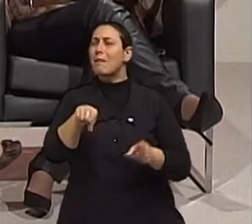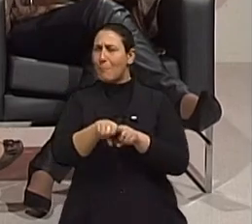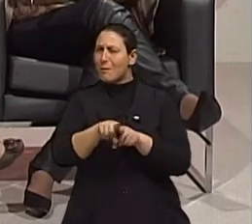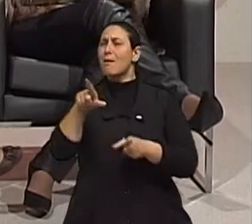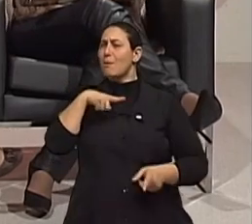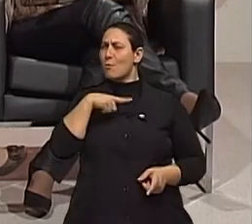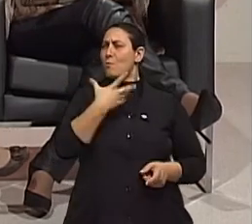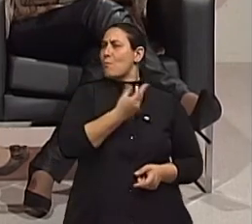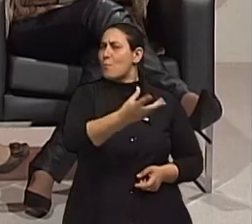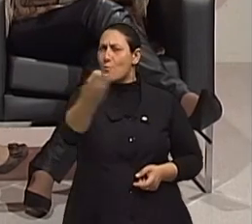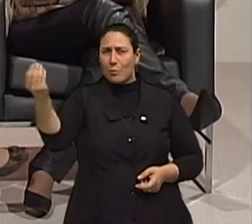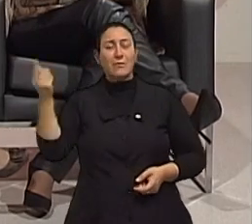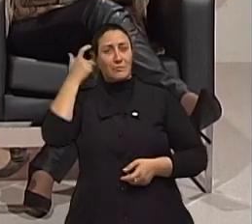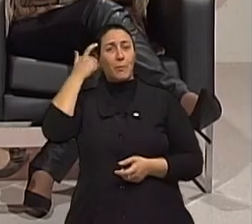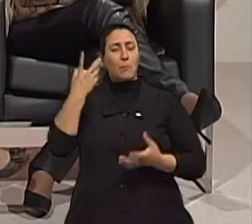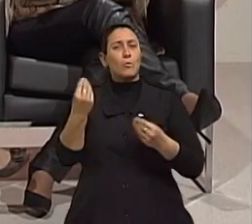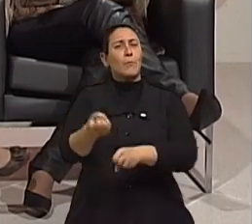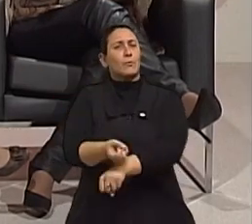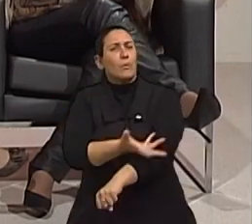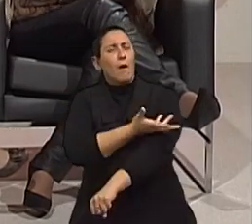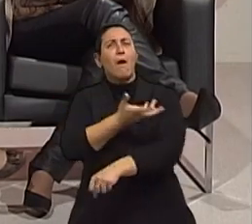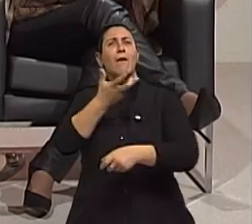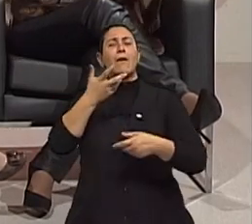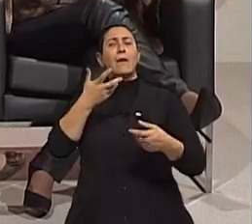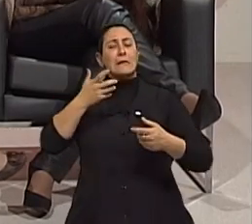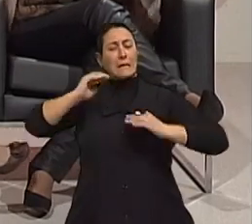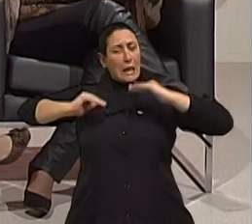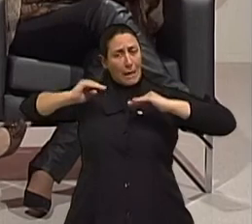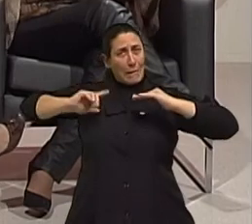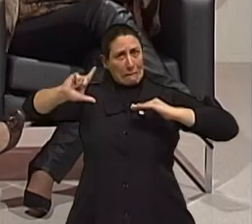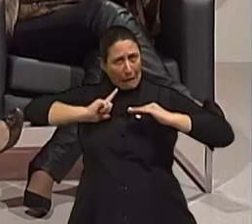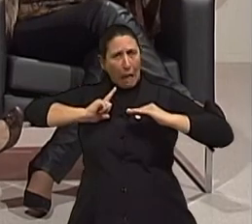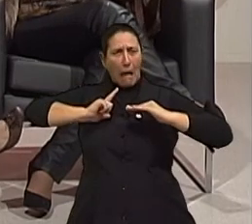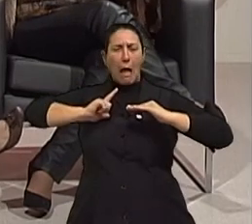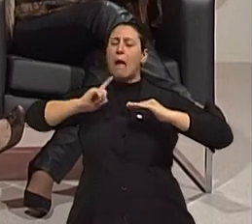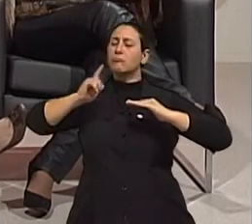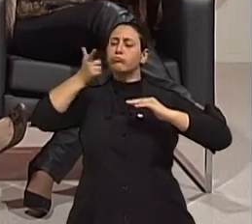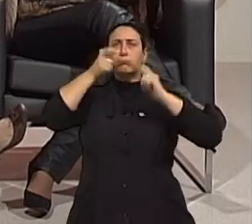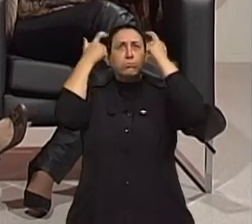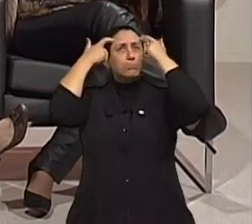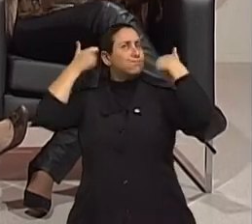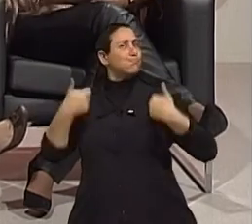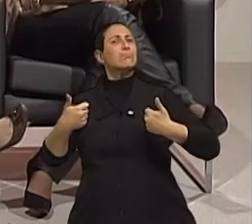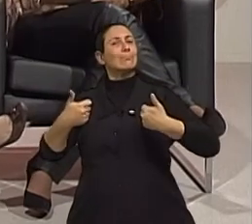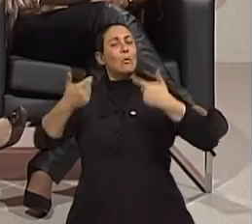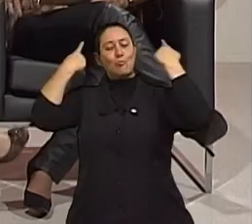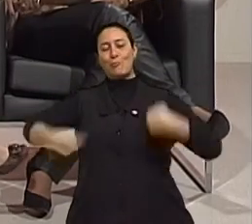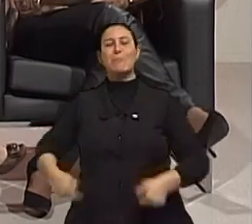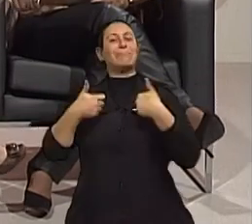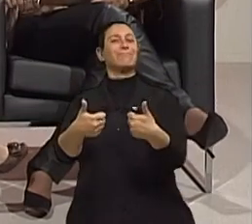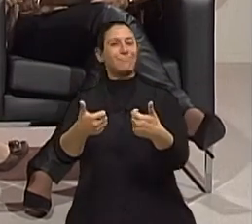sabemos que o emocional estando mais equilibrado, os outros a gente leva mais facilmente. Isso mesmo. Concorda, doutora? Concordo